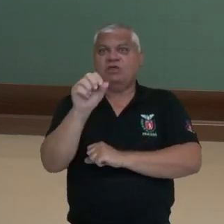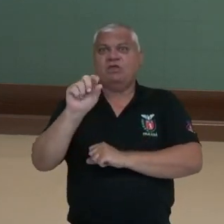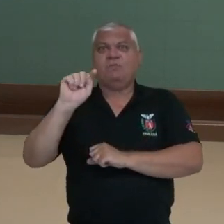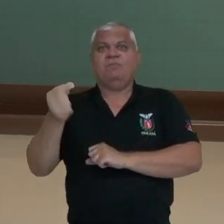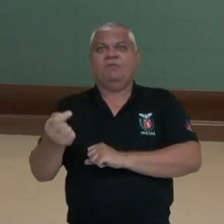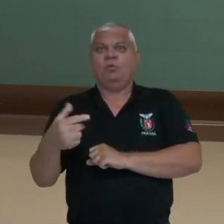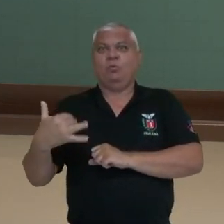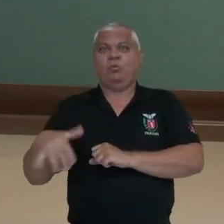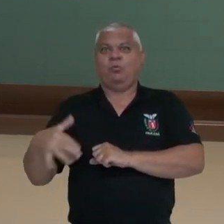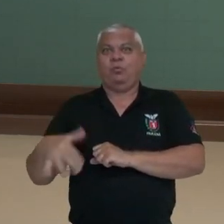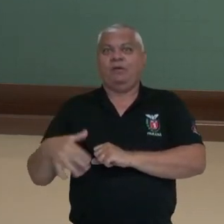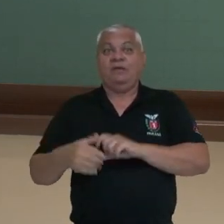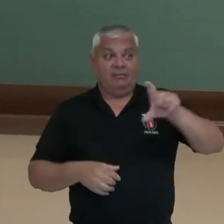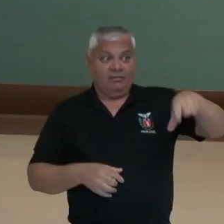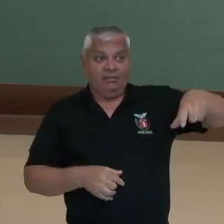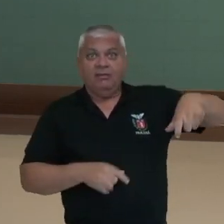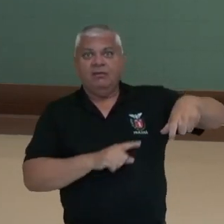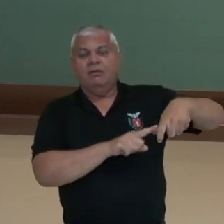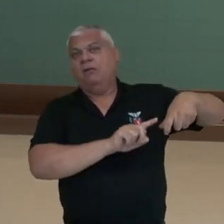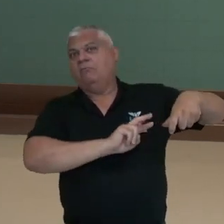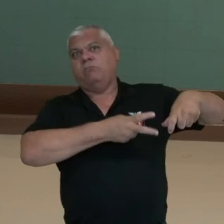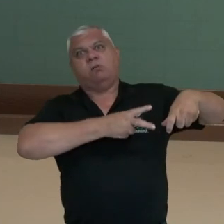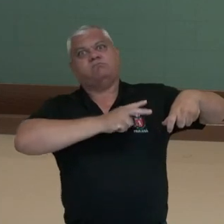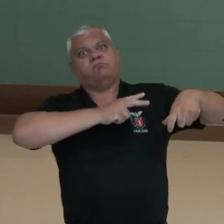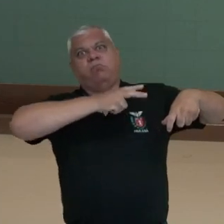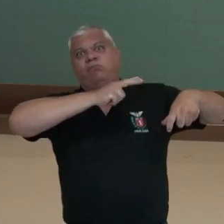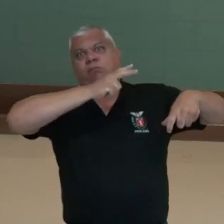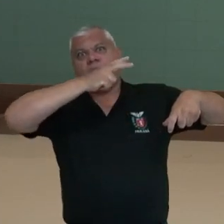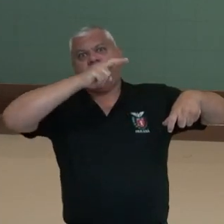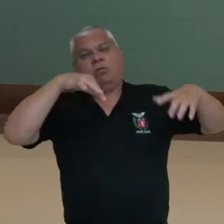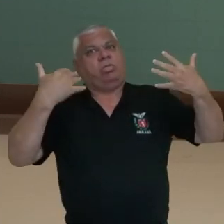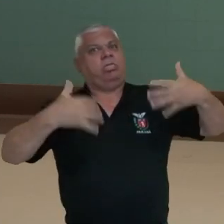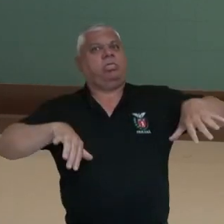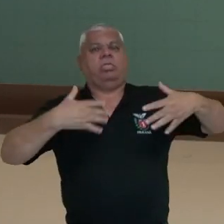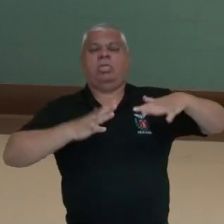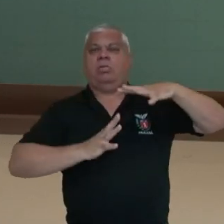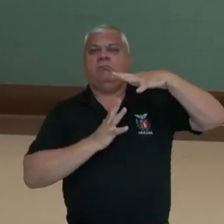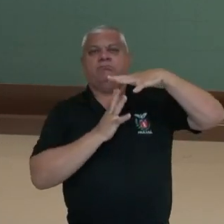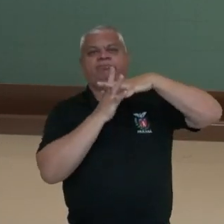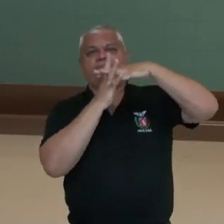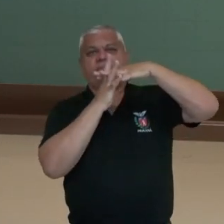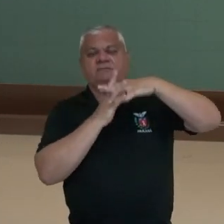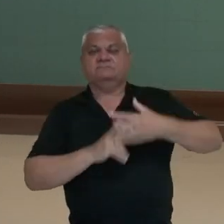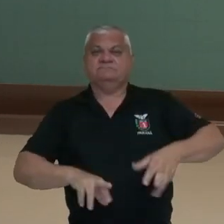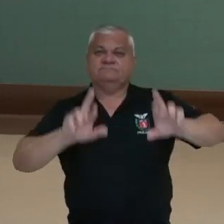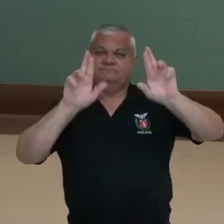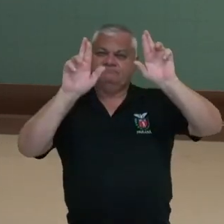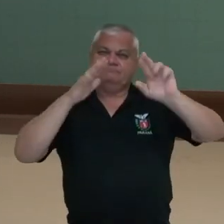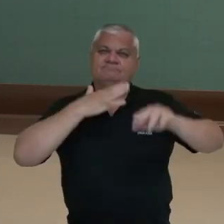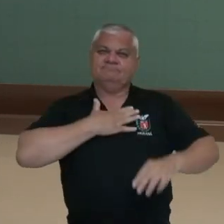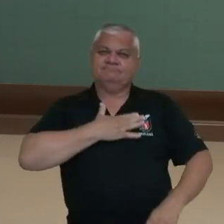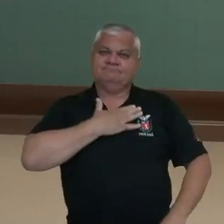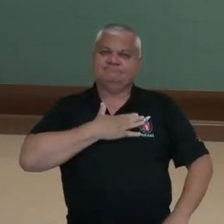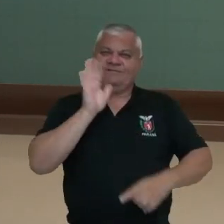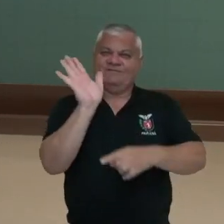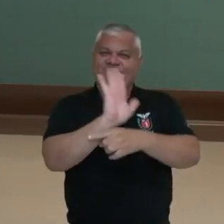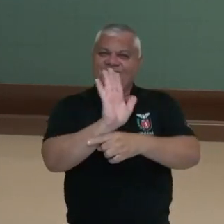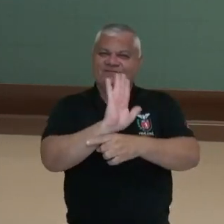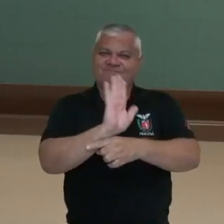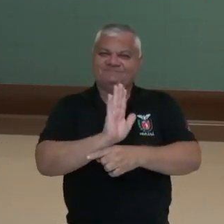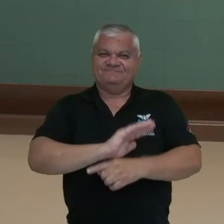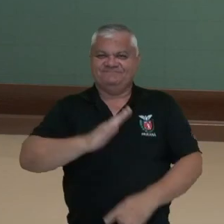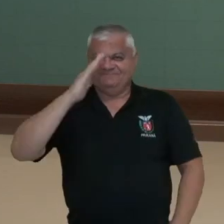acontecesse com o cartão de crédito. Iria um valor astronômico ali. Espero que vocês tenham gostado do vídeo de hoje.